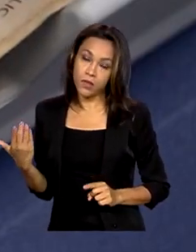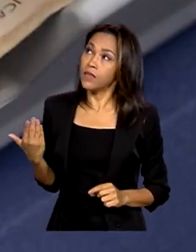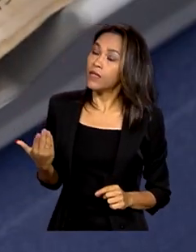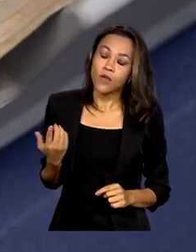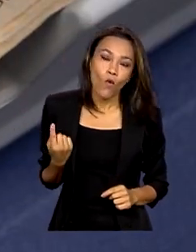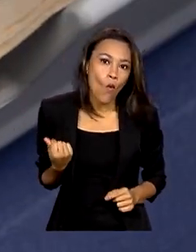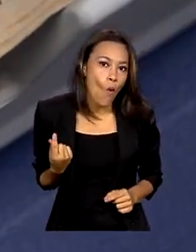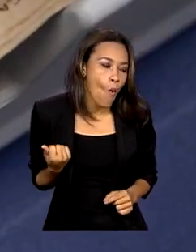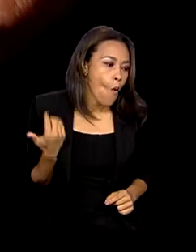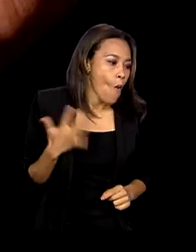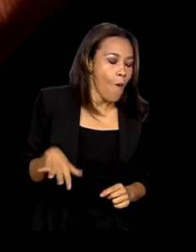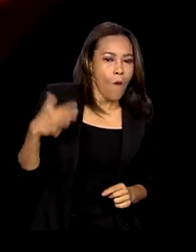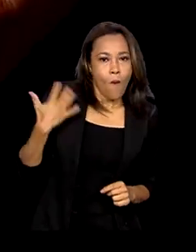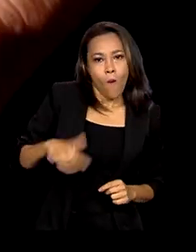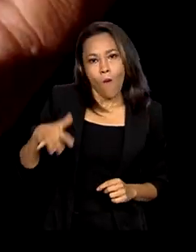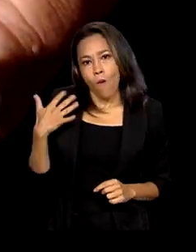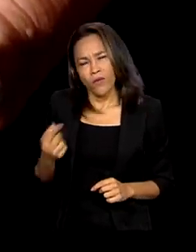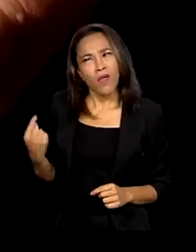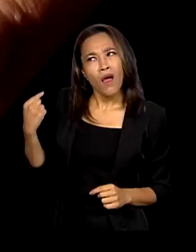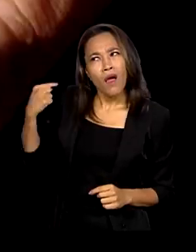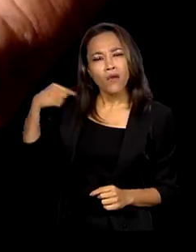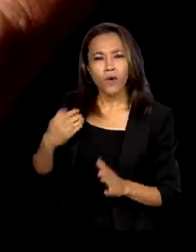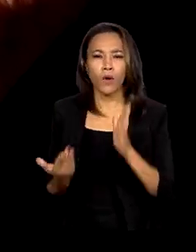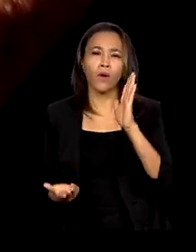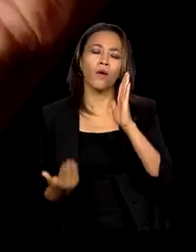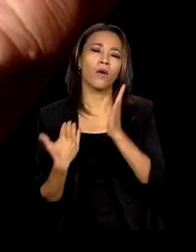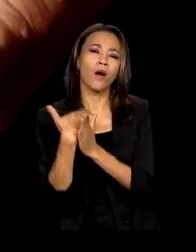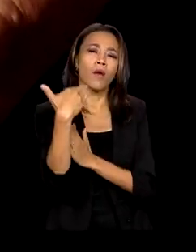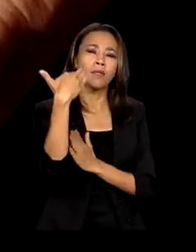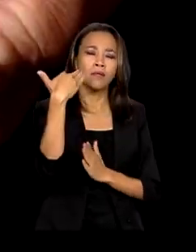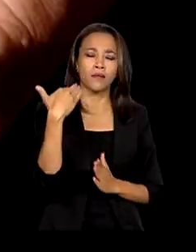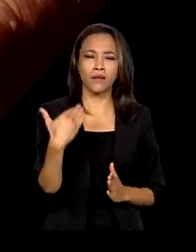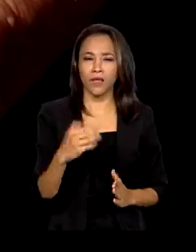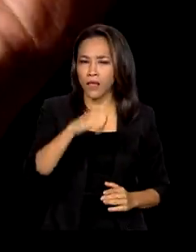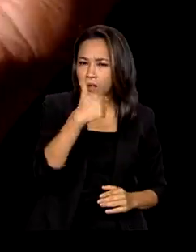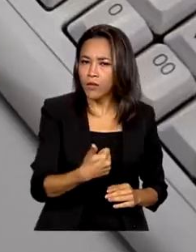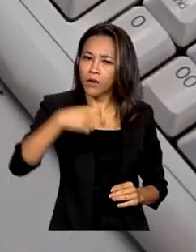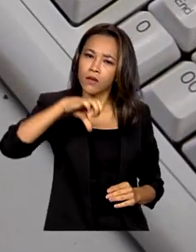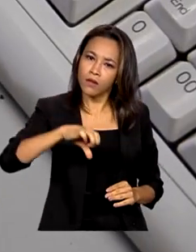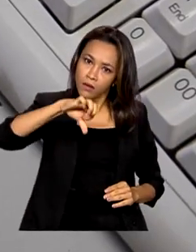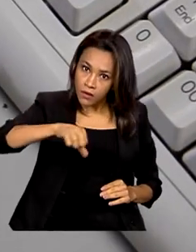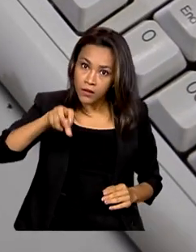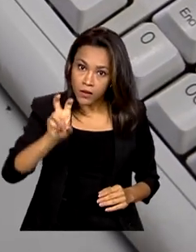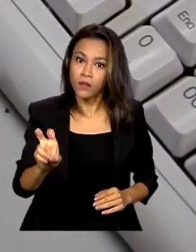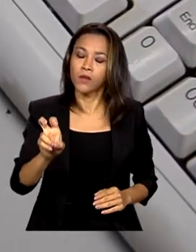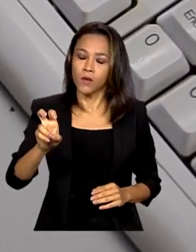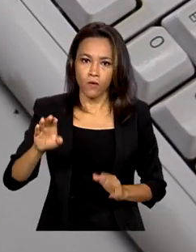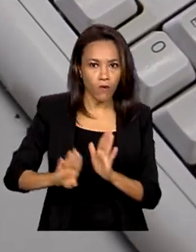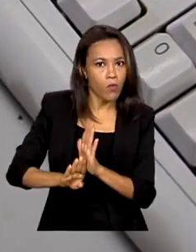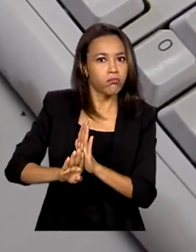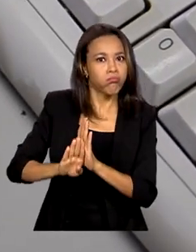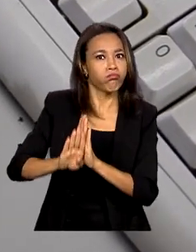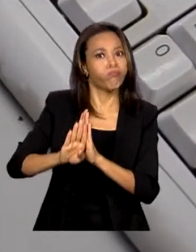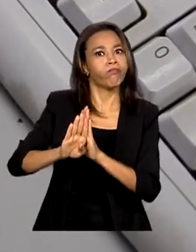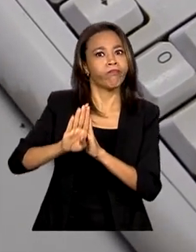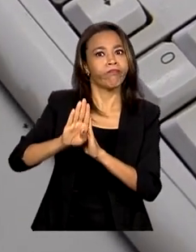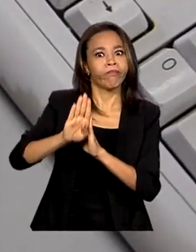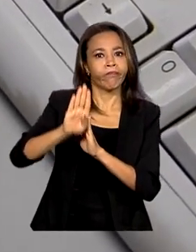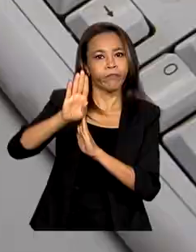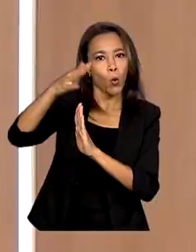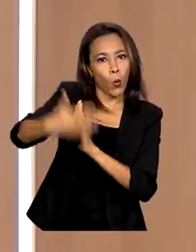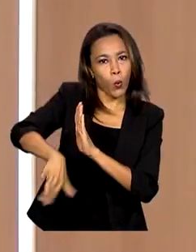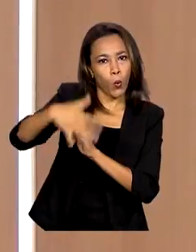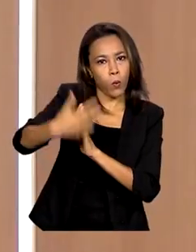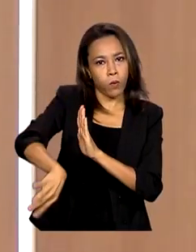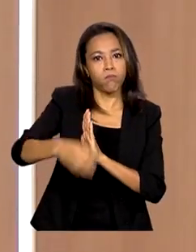valor para a série histórica desde que ela foi iniciada em 1995. Ou seja, foi um crescimento expressivo, sem